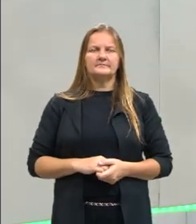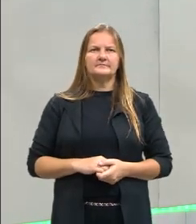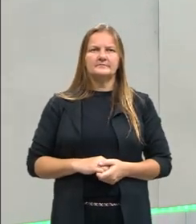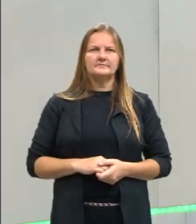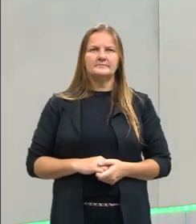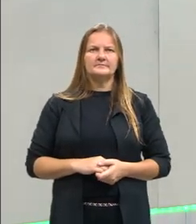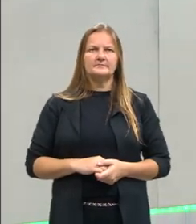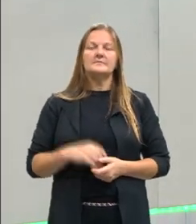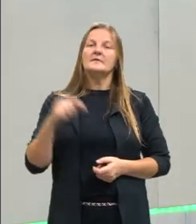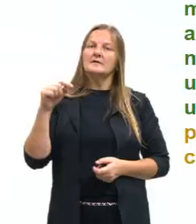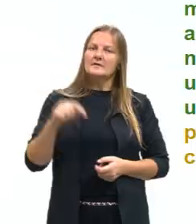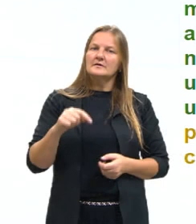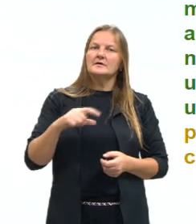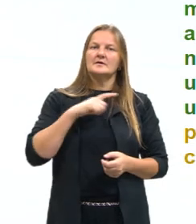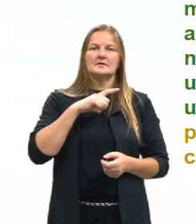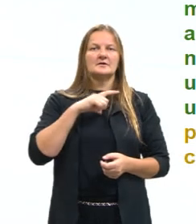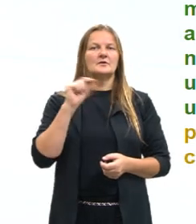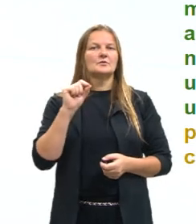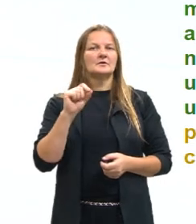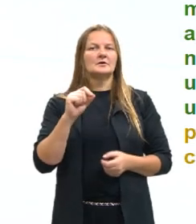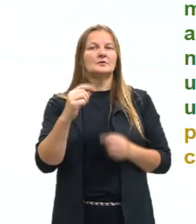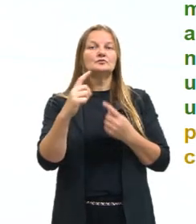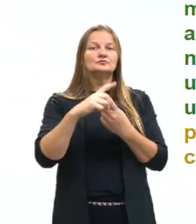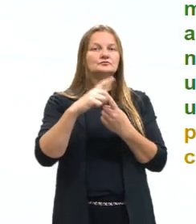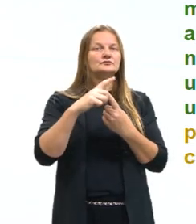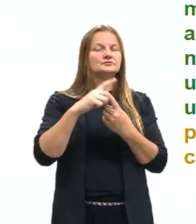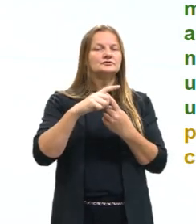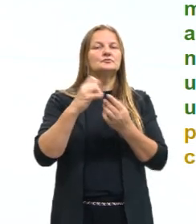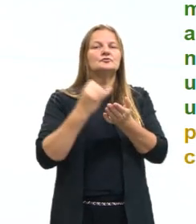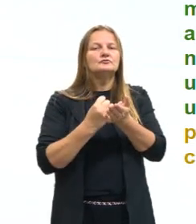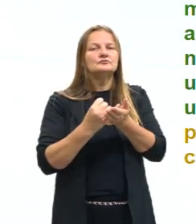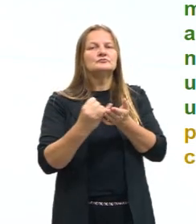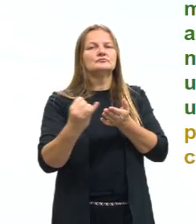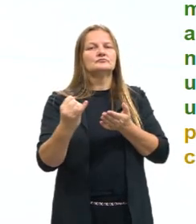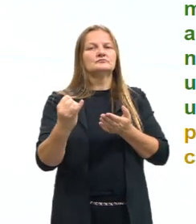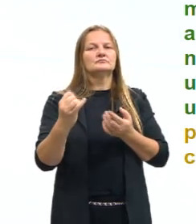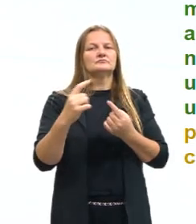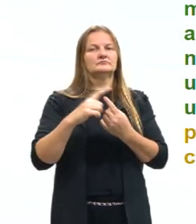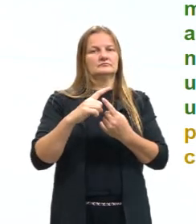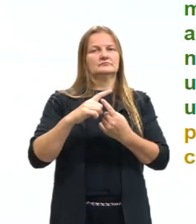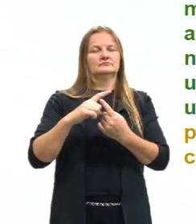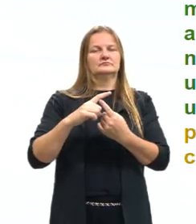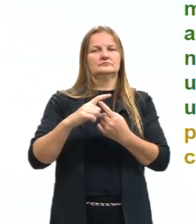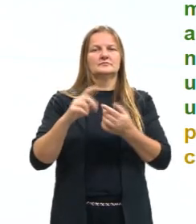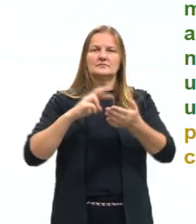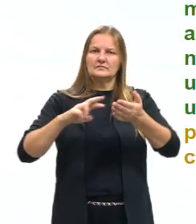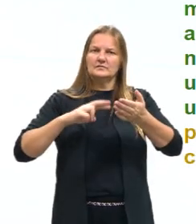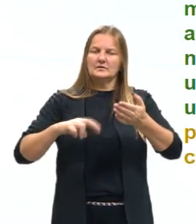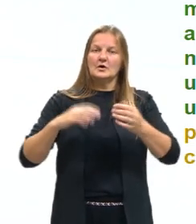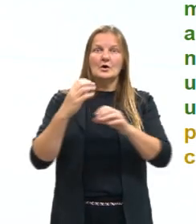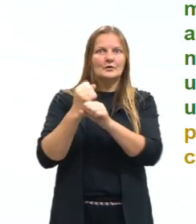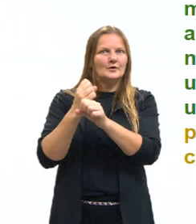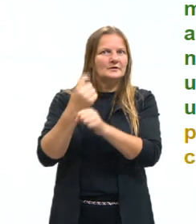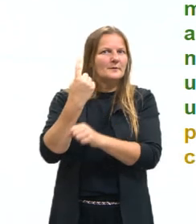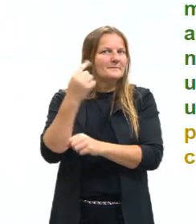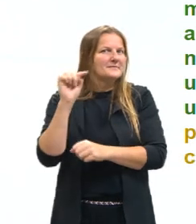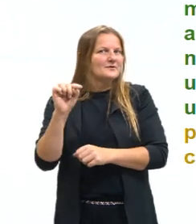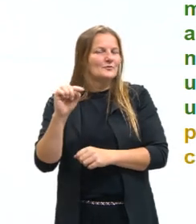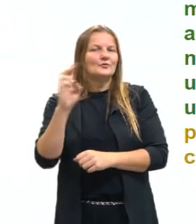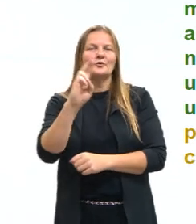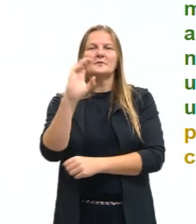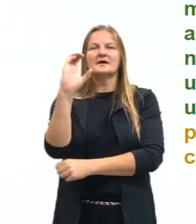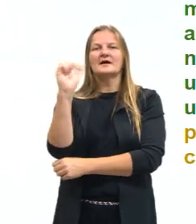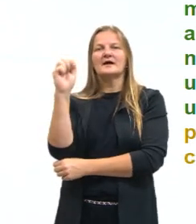Aqui, eu tenho um tipo de introdução da redação Nota 1000 da Carolina